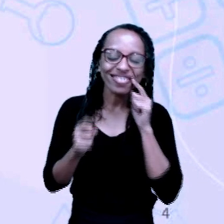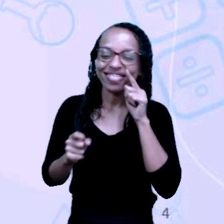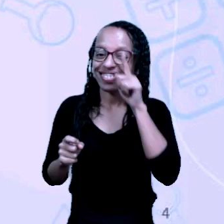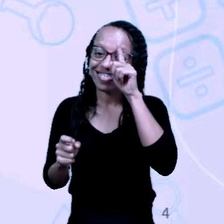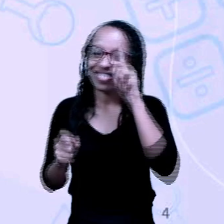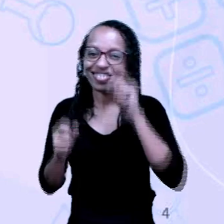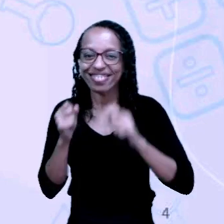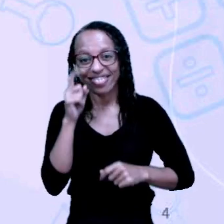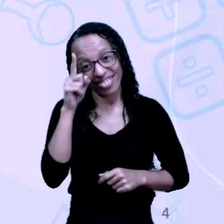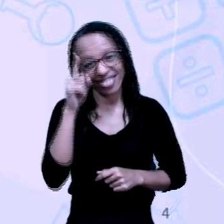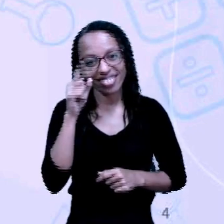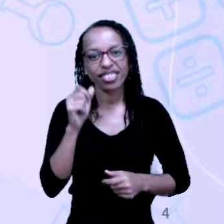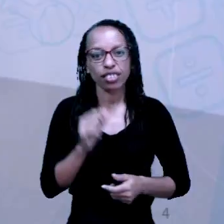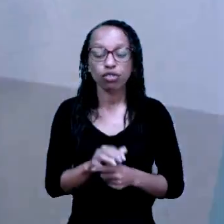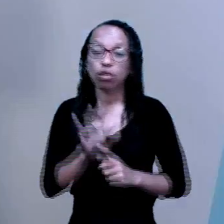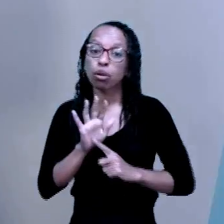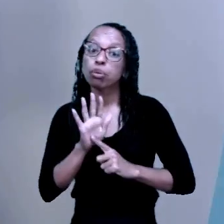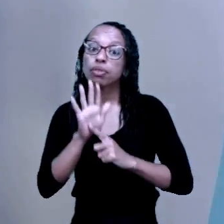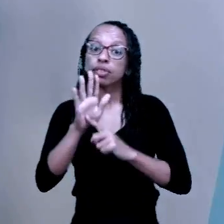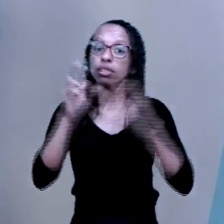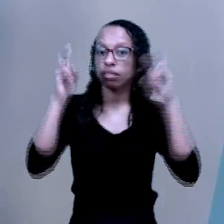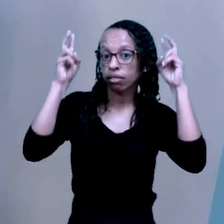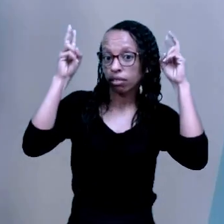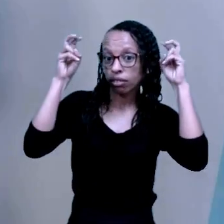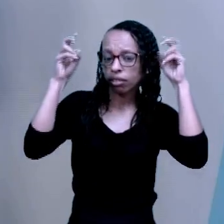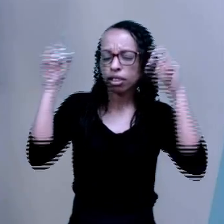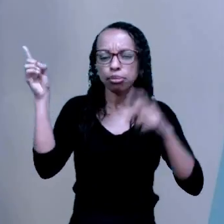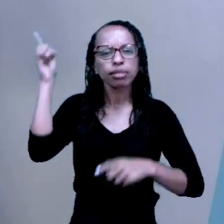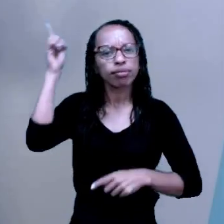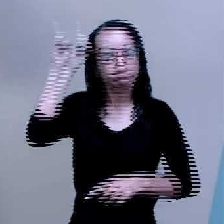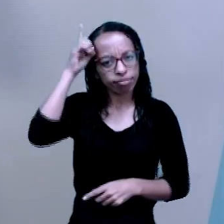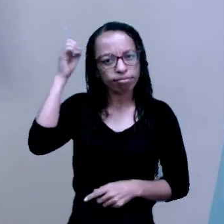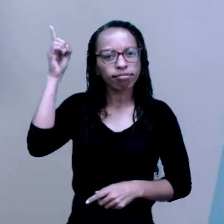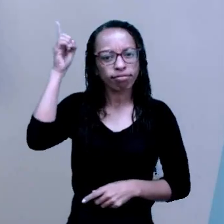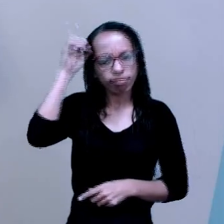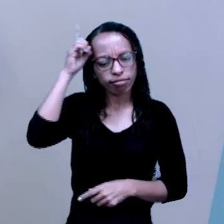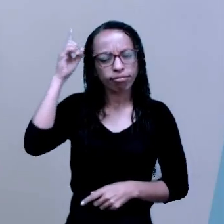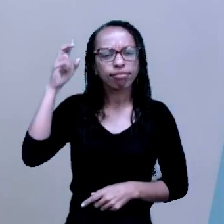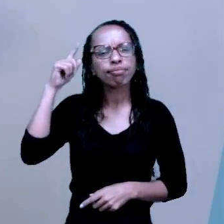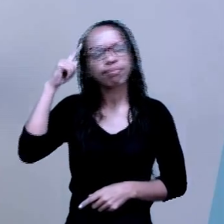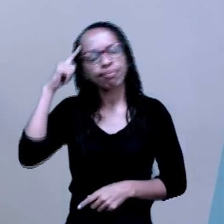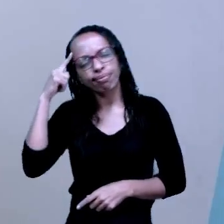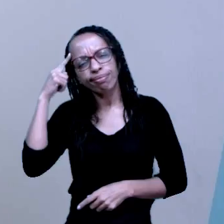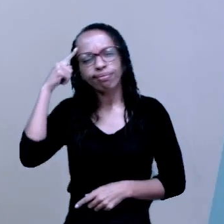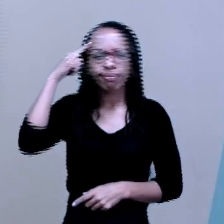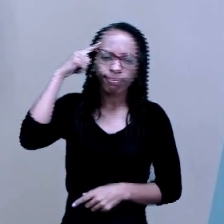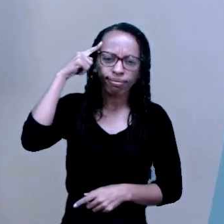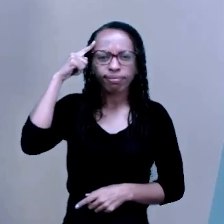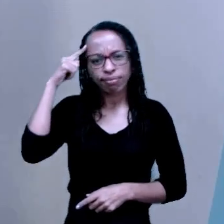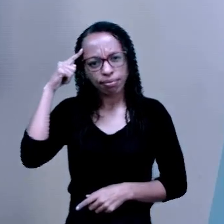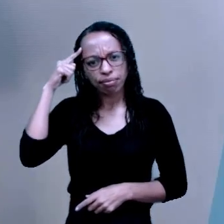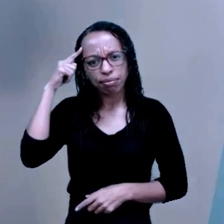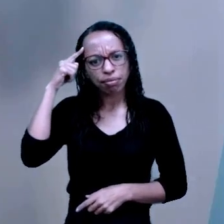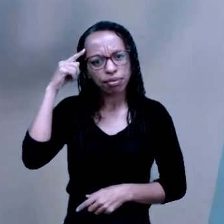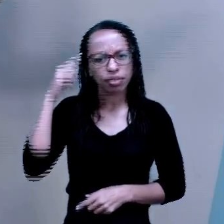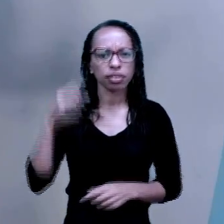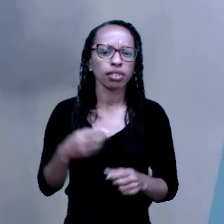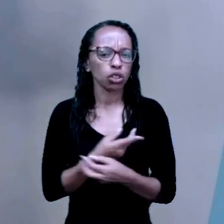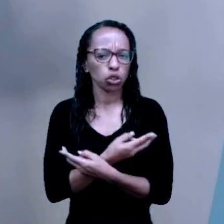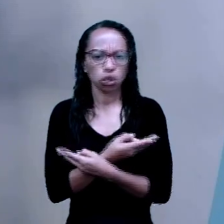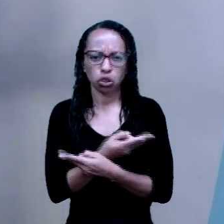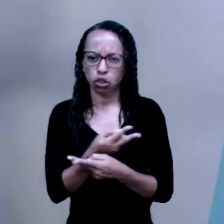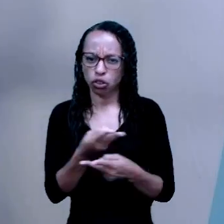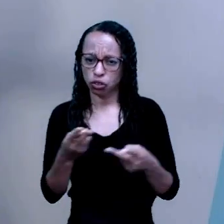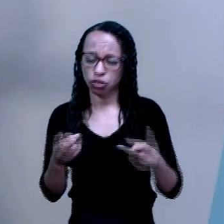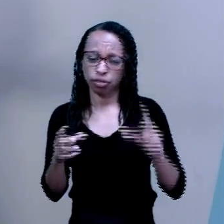eu vou abordar temas que são atuais. Pensem, toda charge vai trabalhar temas atuais.